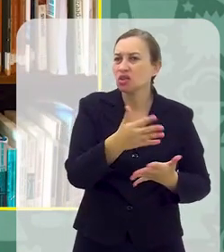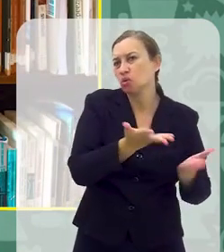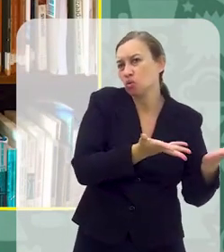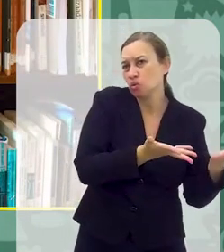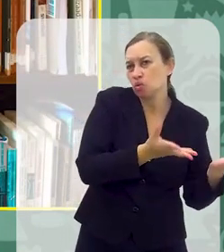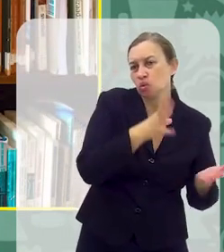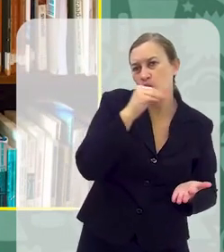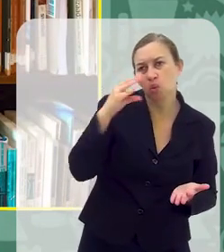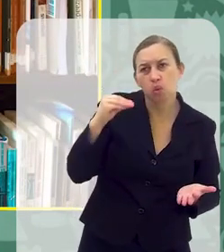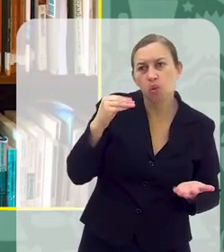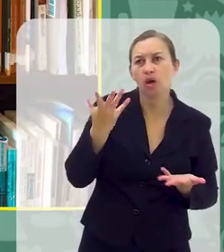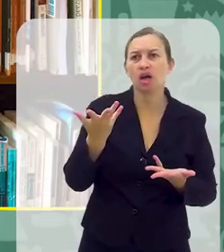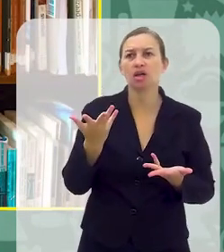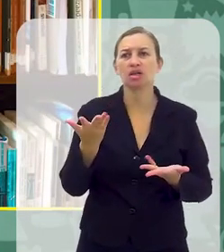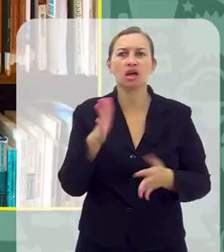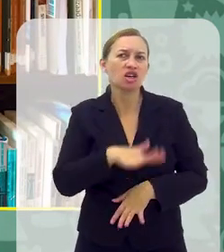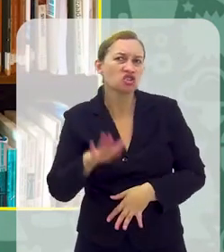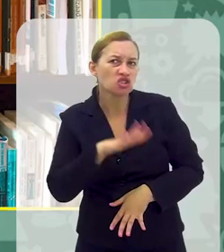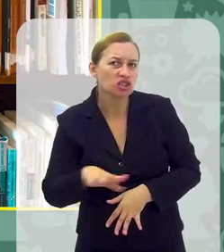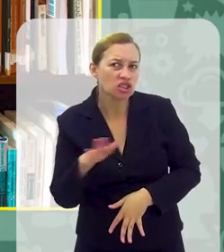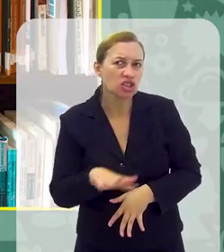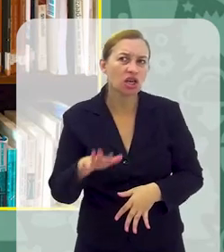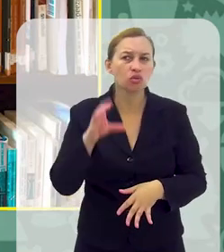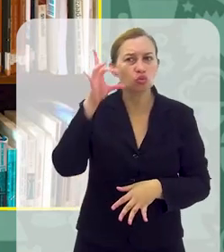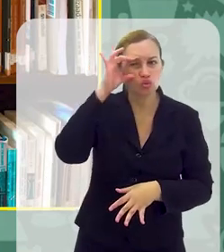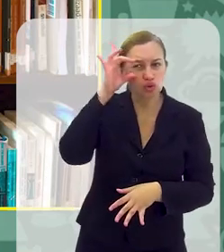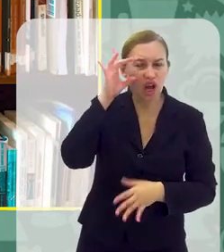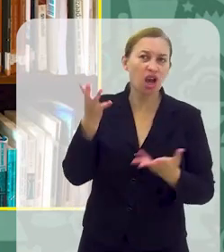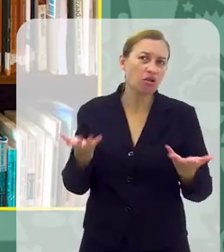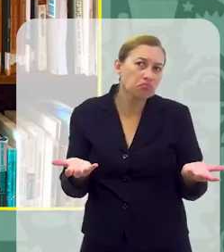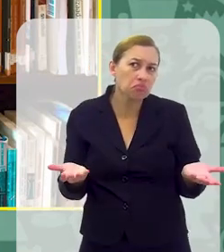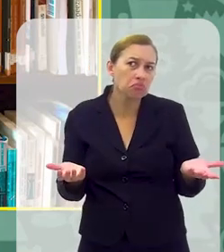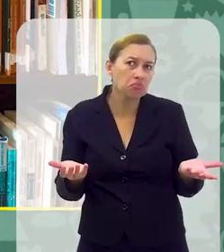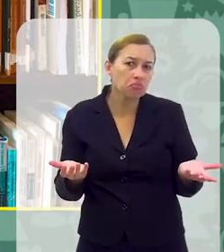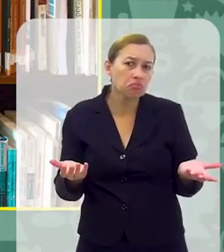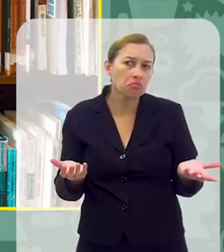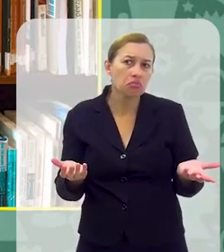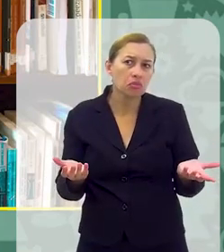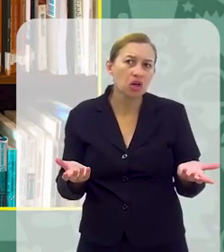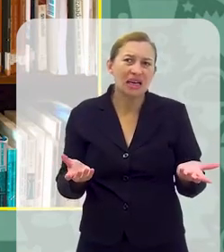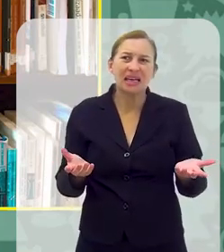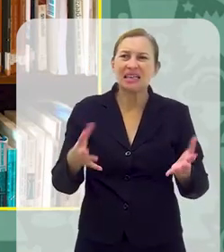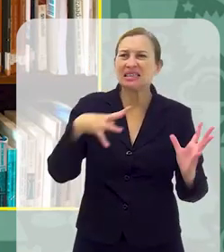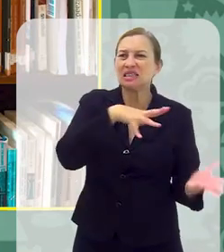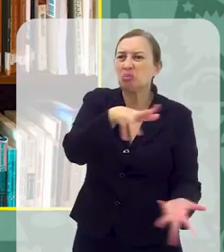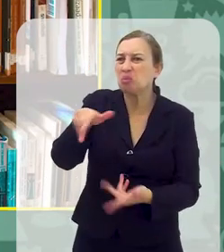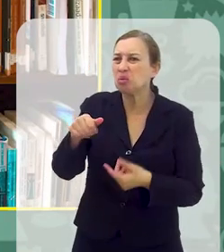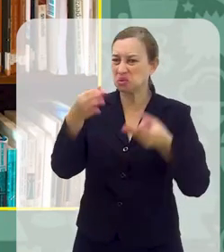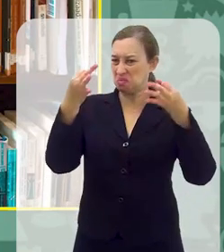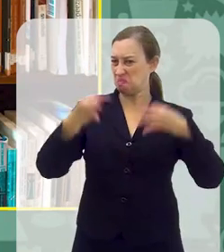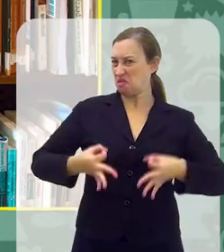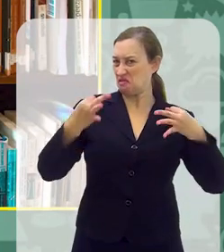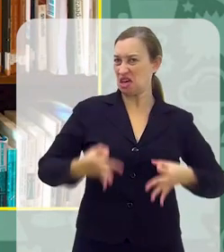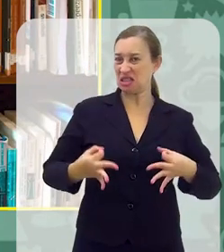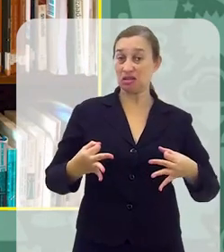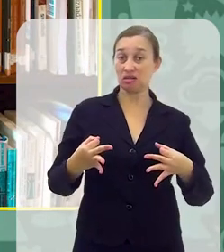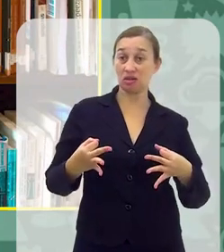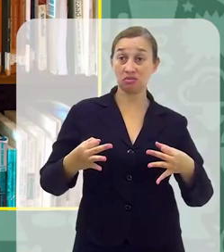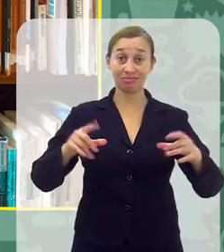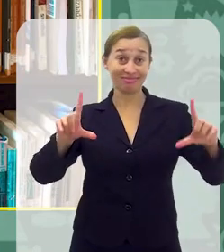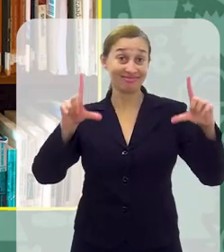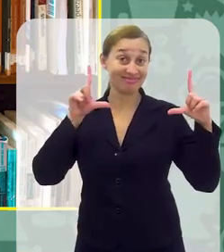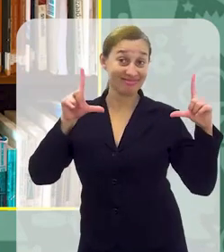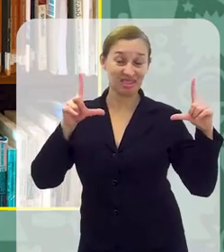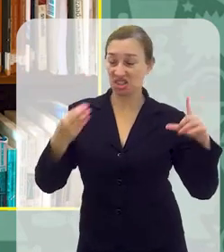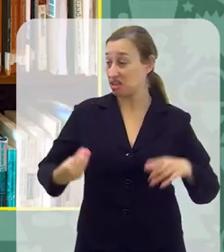Para os adolescentes E para as crianças O Instagram talvez Nesse mundo aí De perfeição sempre